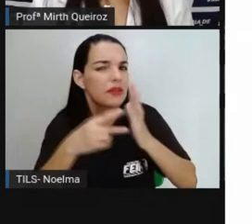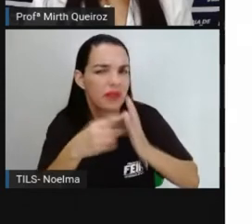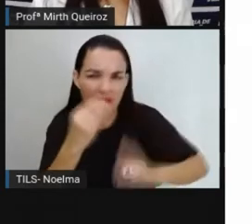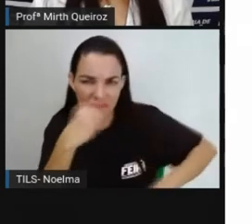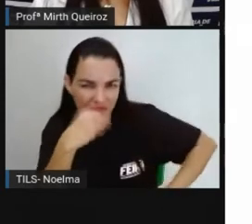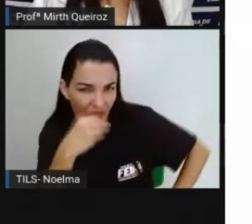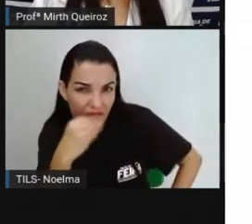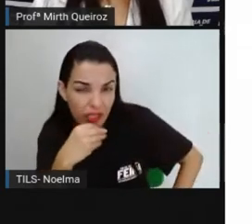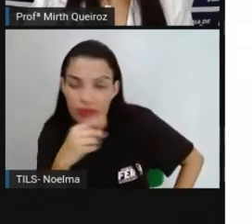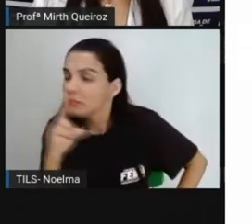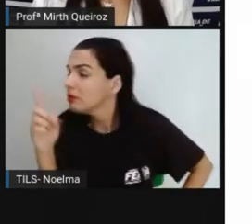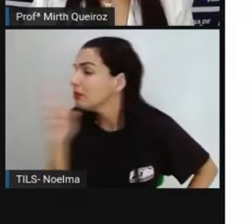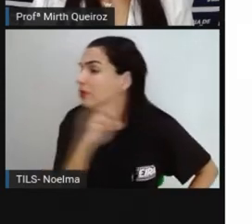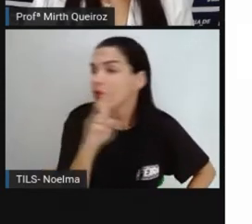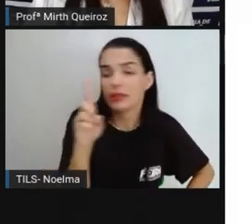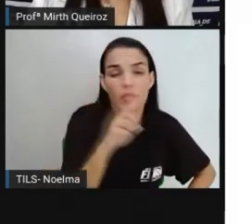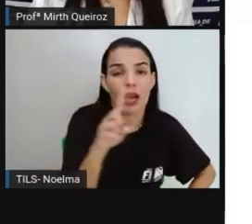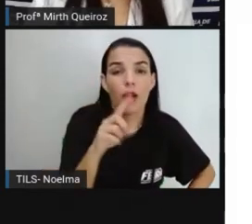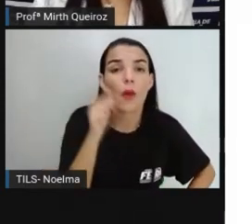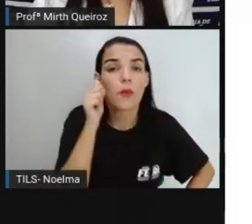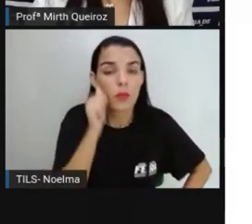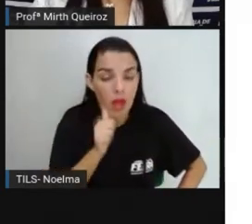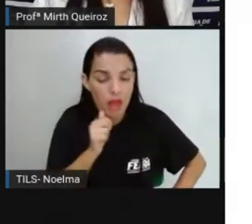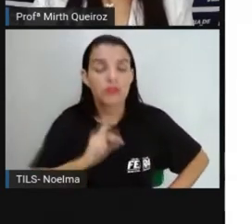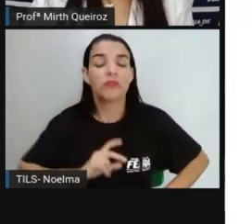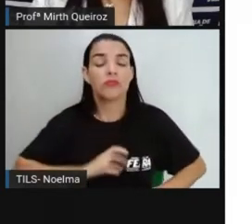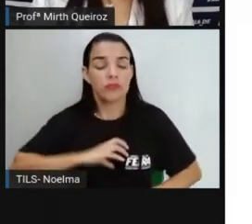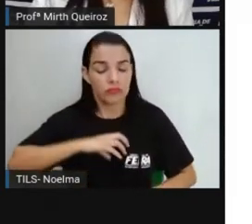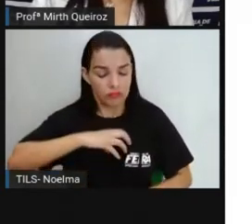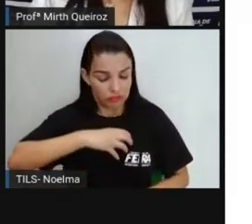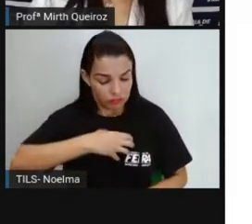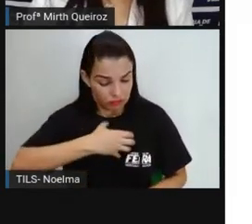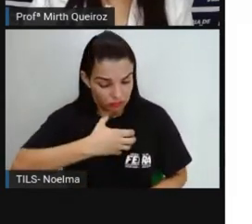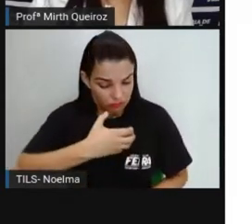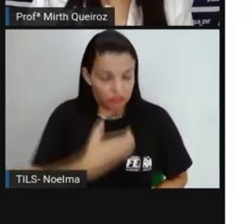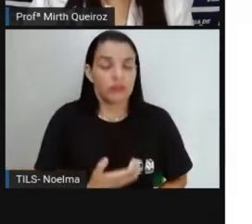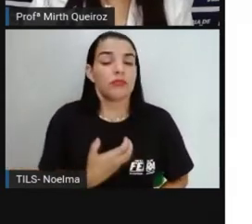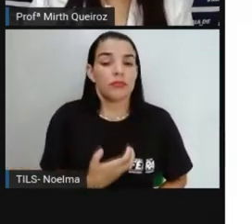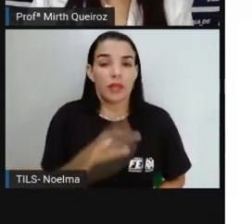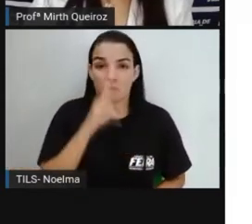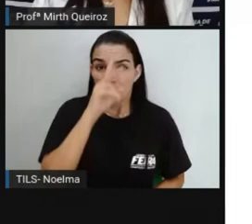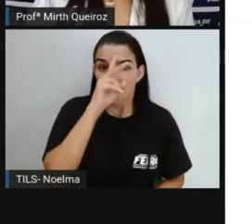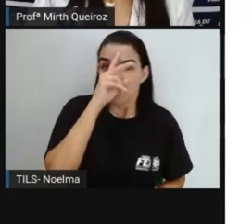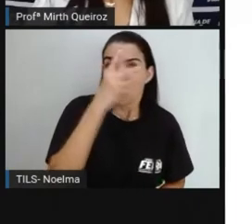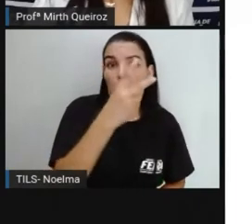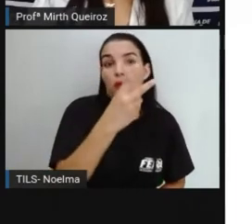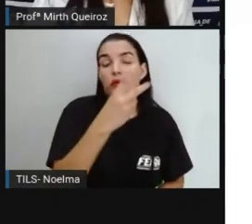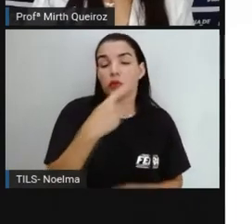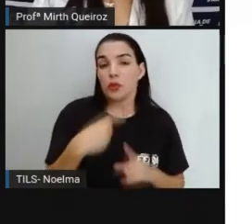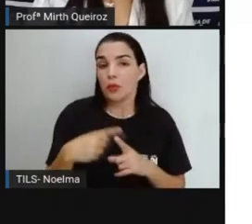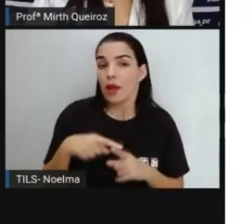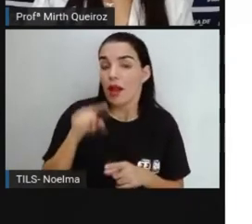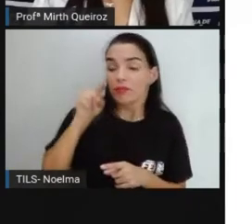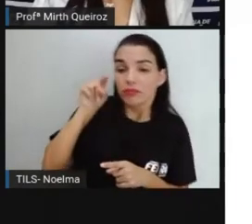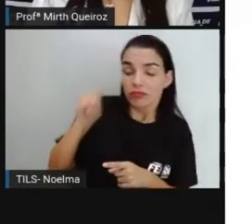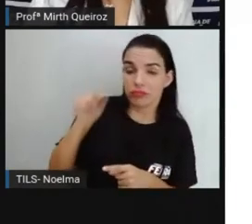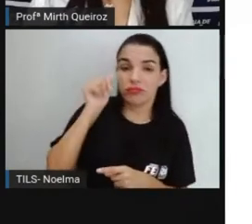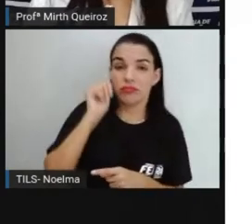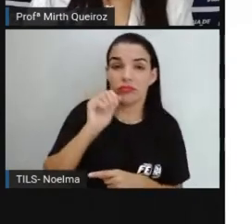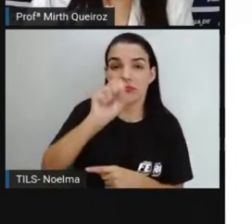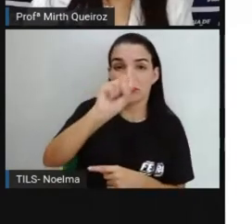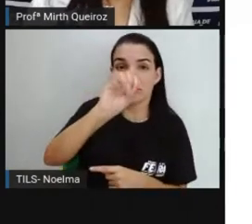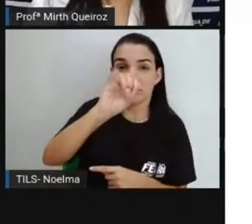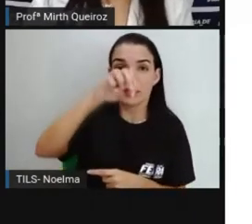a Rebeca Não Ao contrário, Simone Biles foi muito forte Porque ela conseguiu identificar até